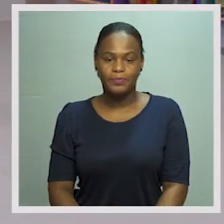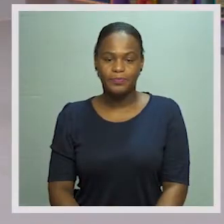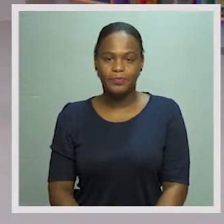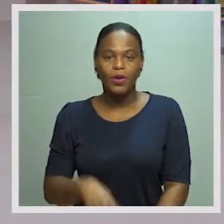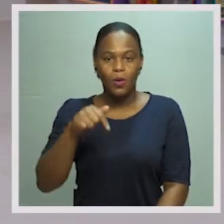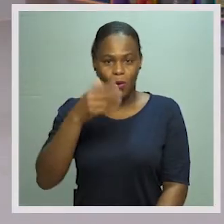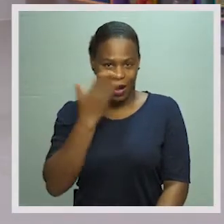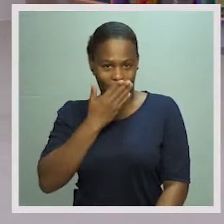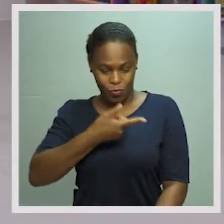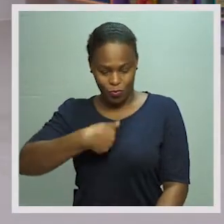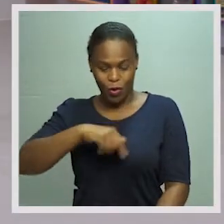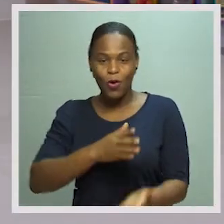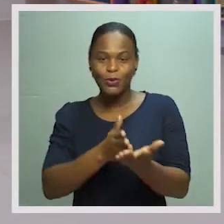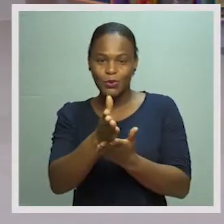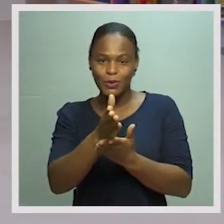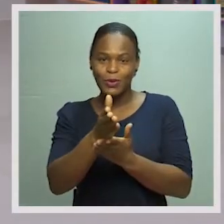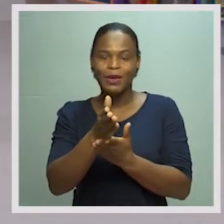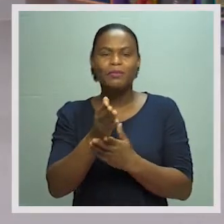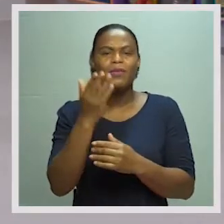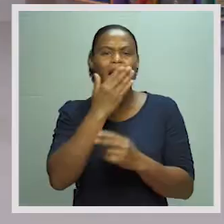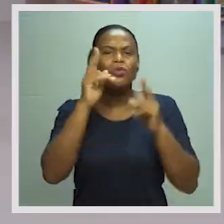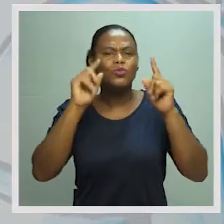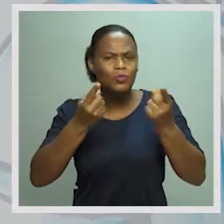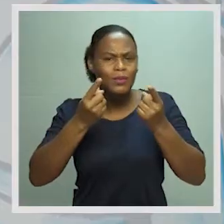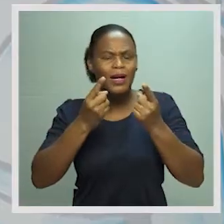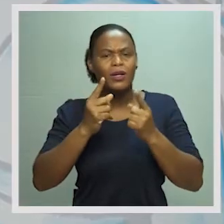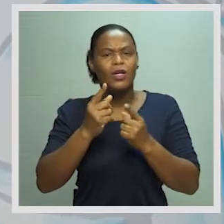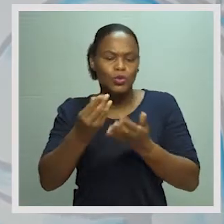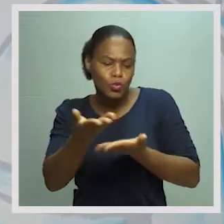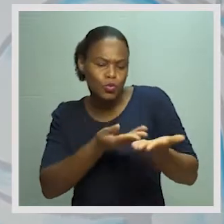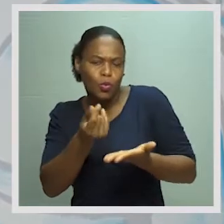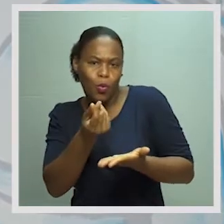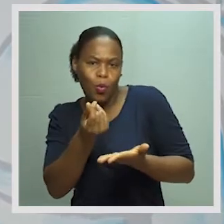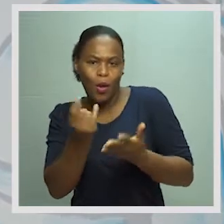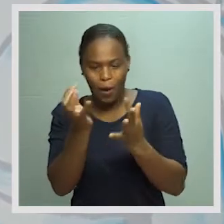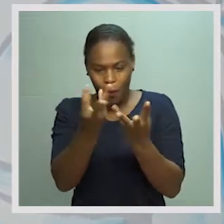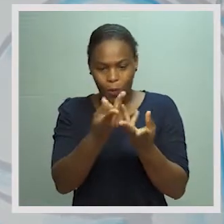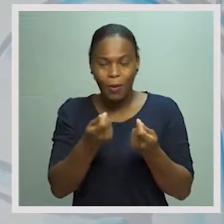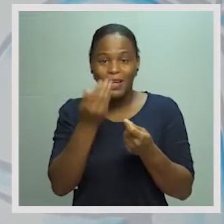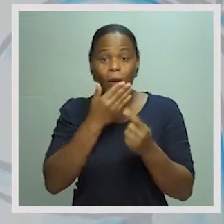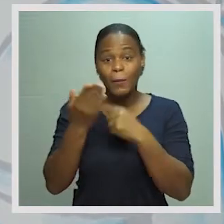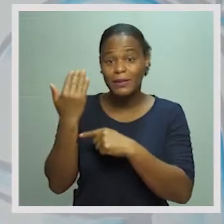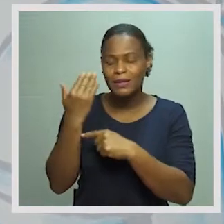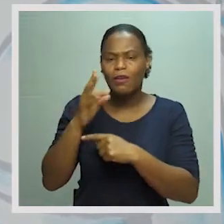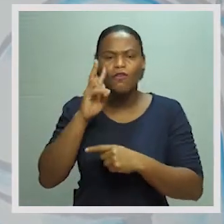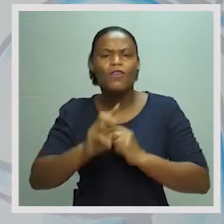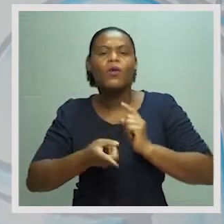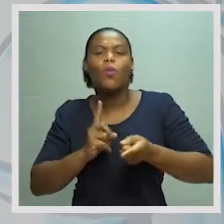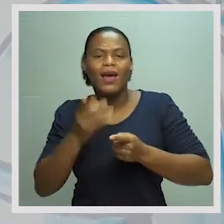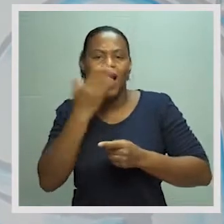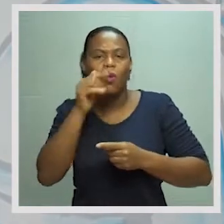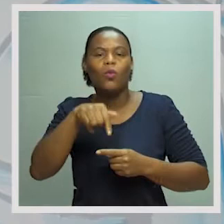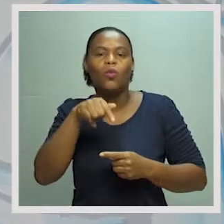Na aula de hoje nós vamos continuar com o nosso circuito econômico da aula passada, ou seja, o é que nós vamos ver nesta aula?